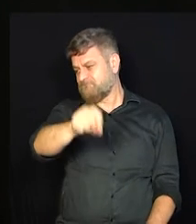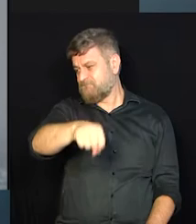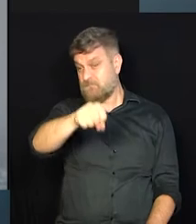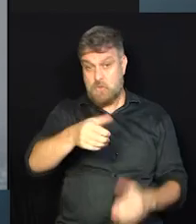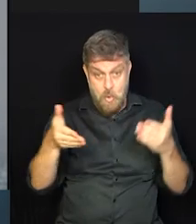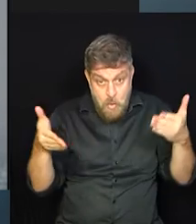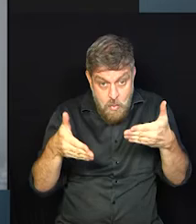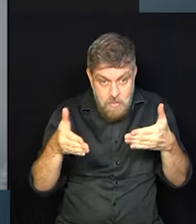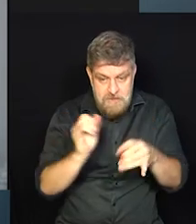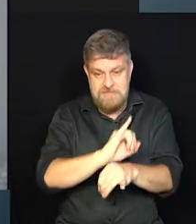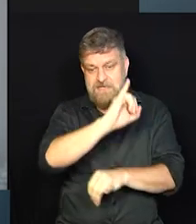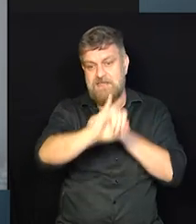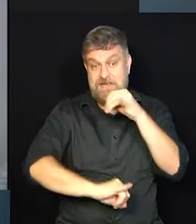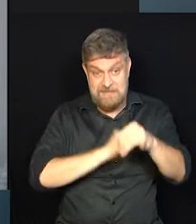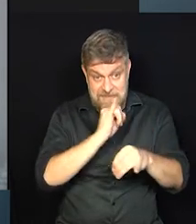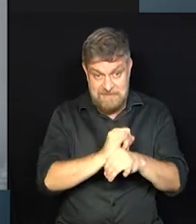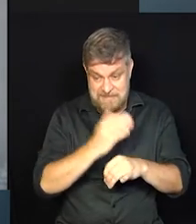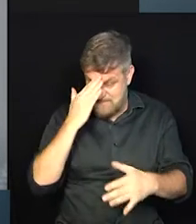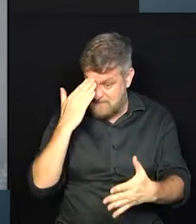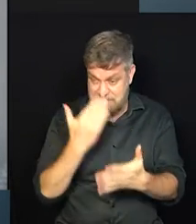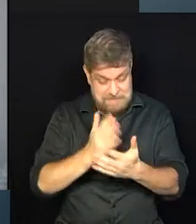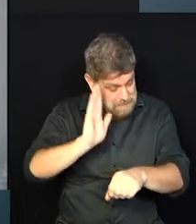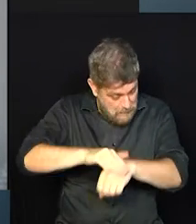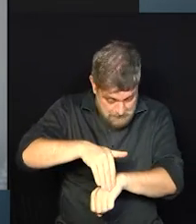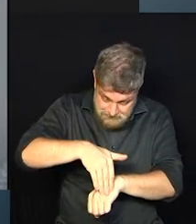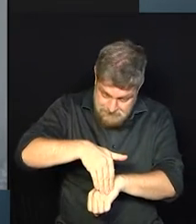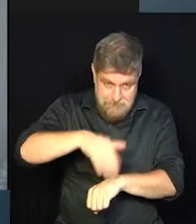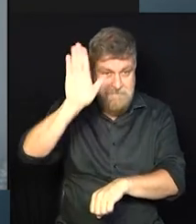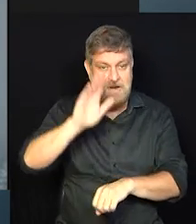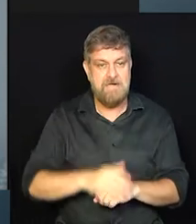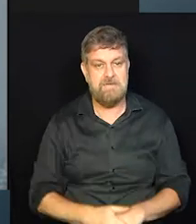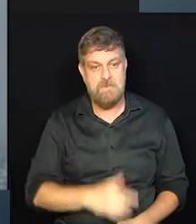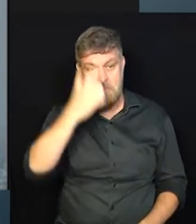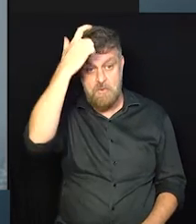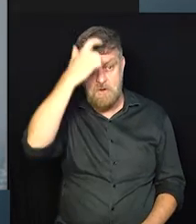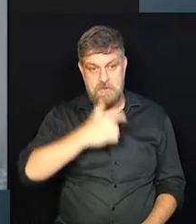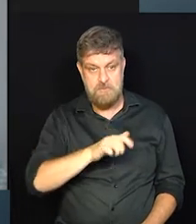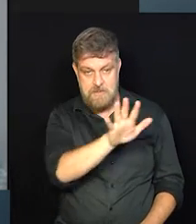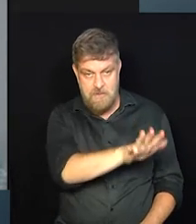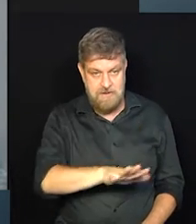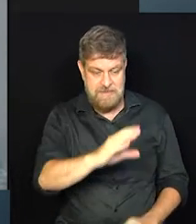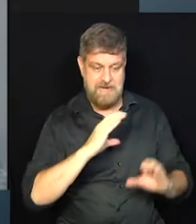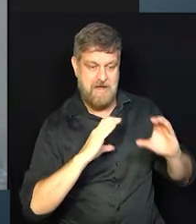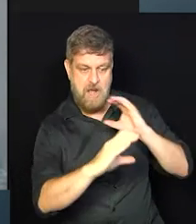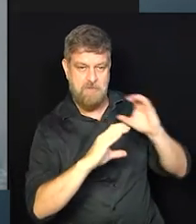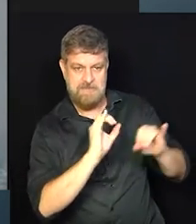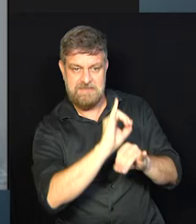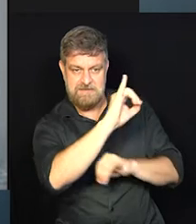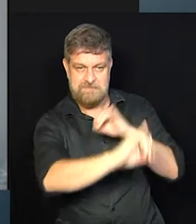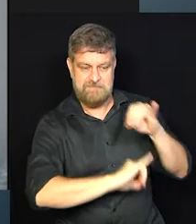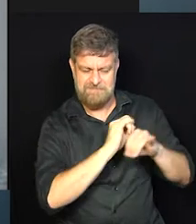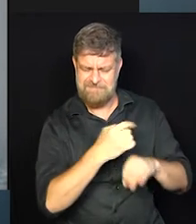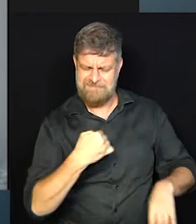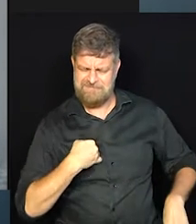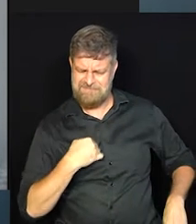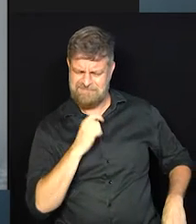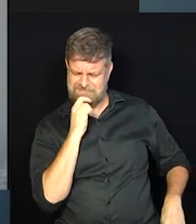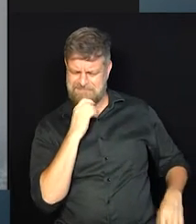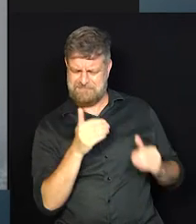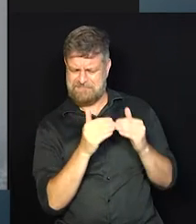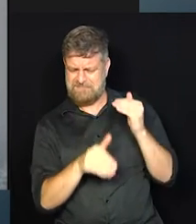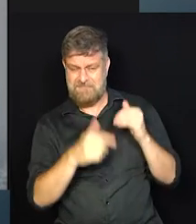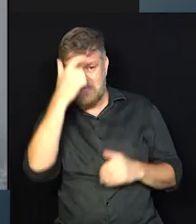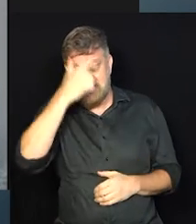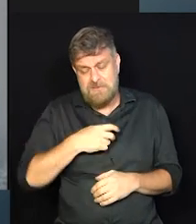Totalmente. Hoje em dia, então, eu acredito que ainda mais, né? Olha, quando eu caí nesse mundo de comunicação, eu falei assim, não é para mim, gente.